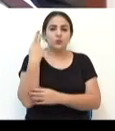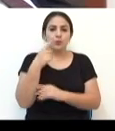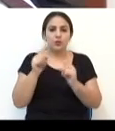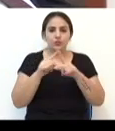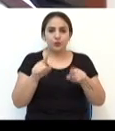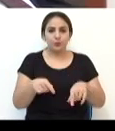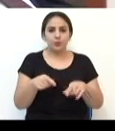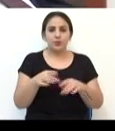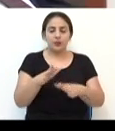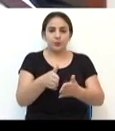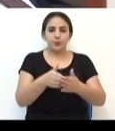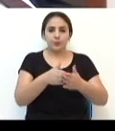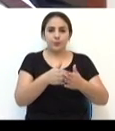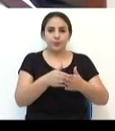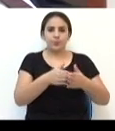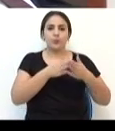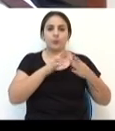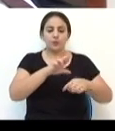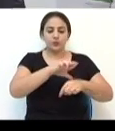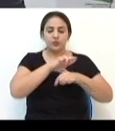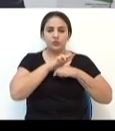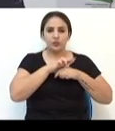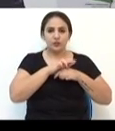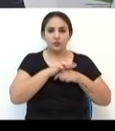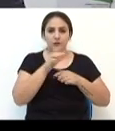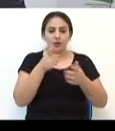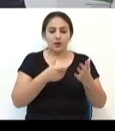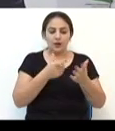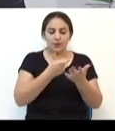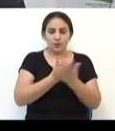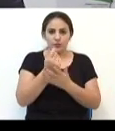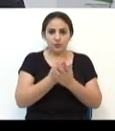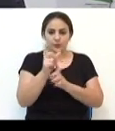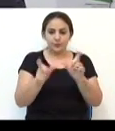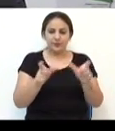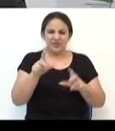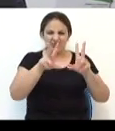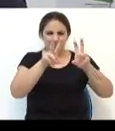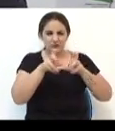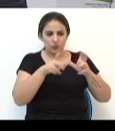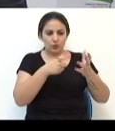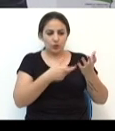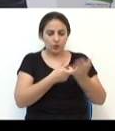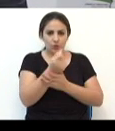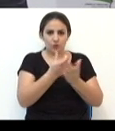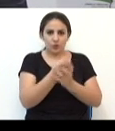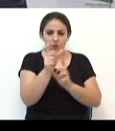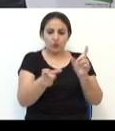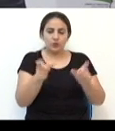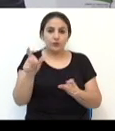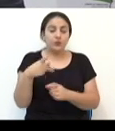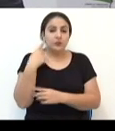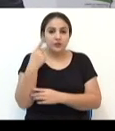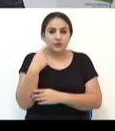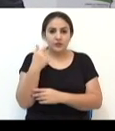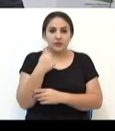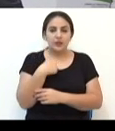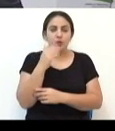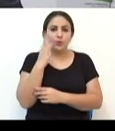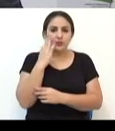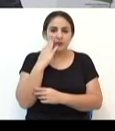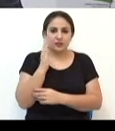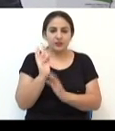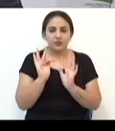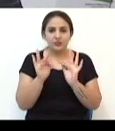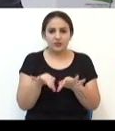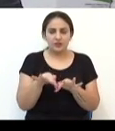públicas em defesa do consumidor. É preciso que o tema consumidor, vereadores, e eu sei que está sendo